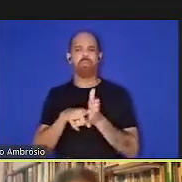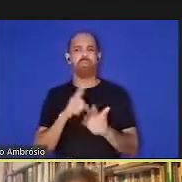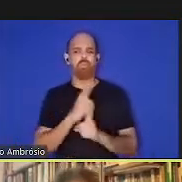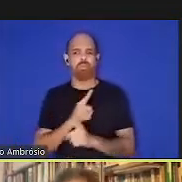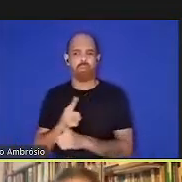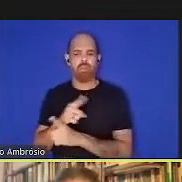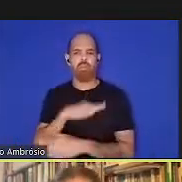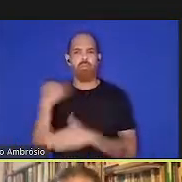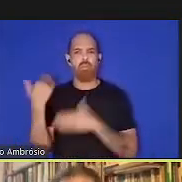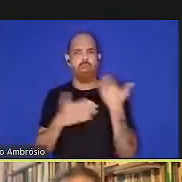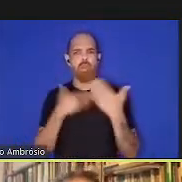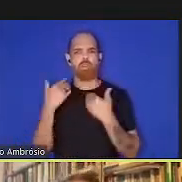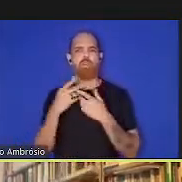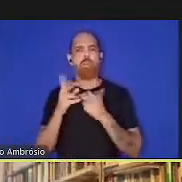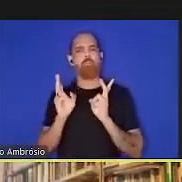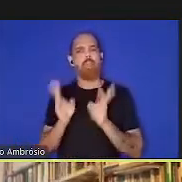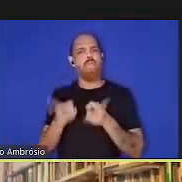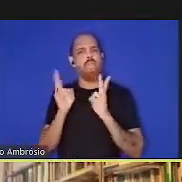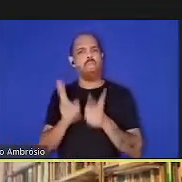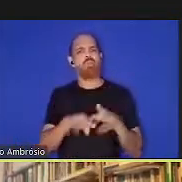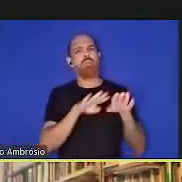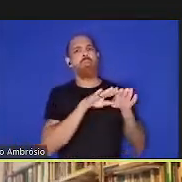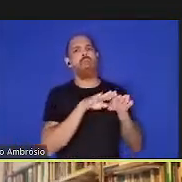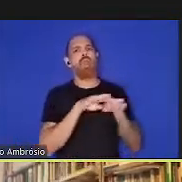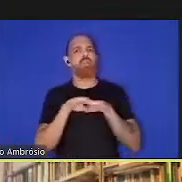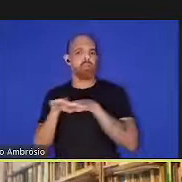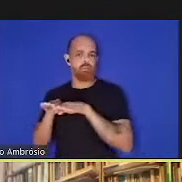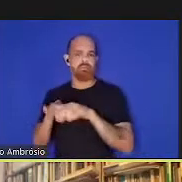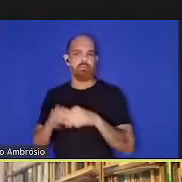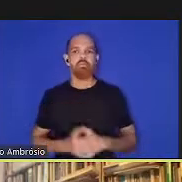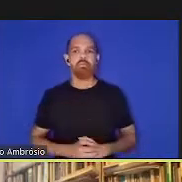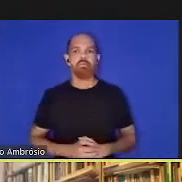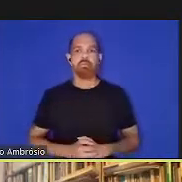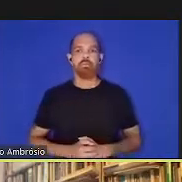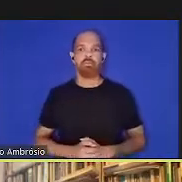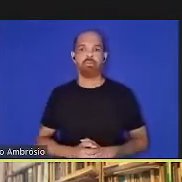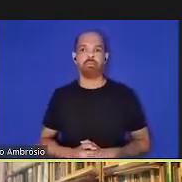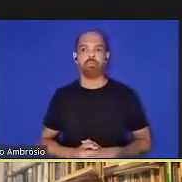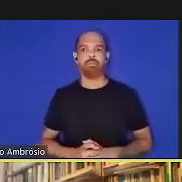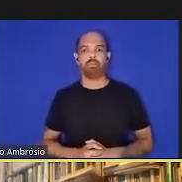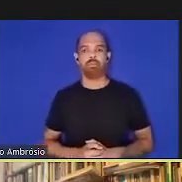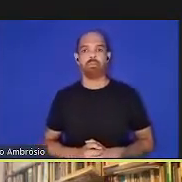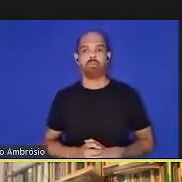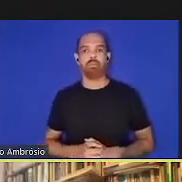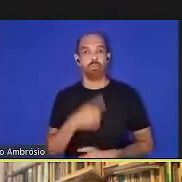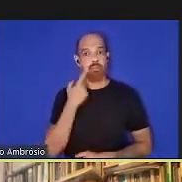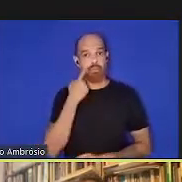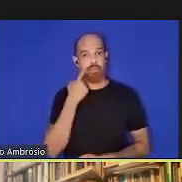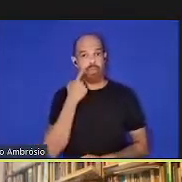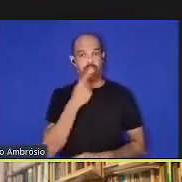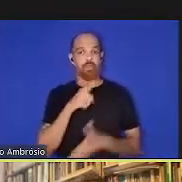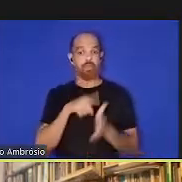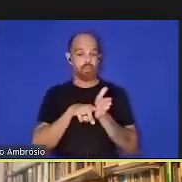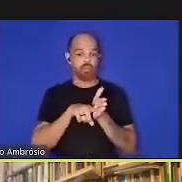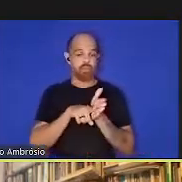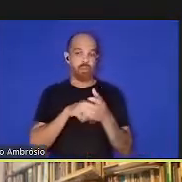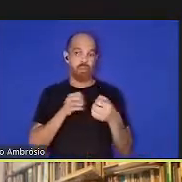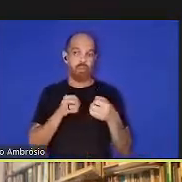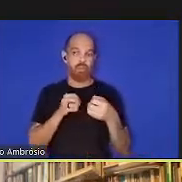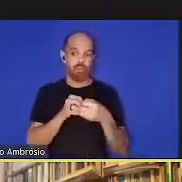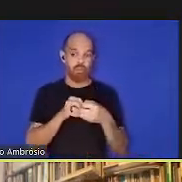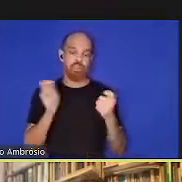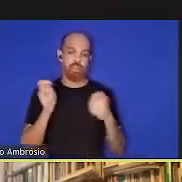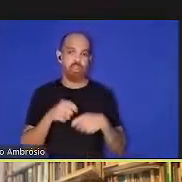ver os mesmos padrões, se nós olharmos um estudo mais aproximado, nós podemos